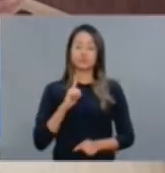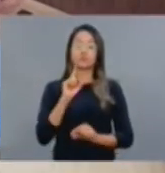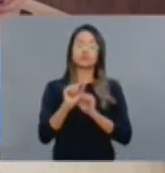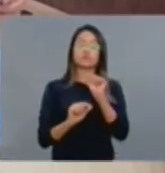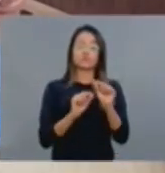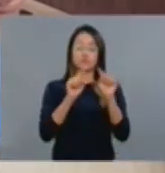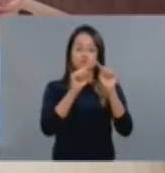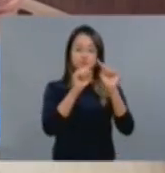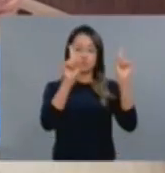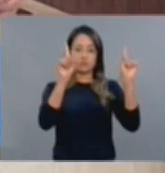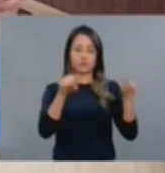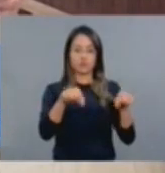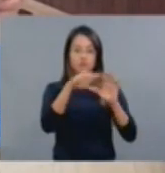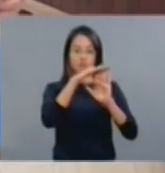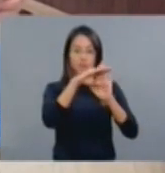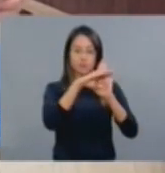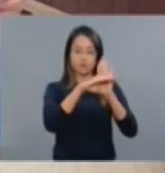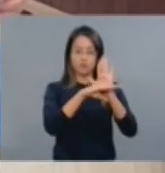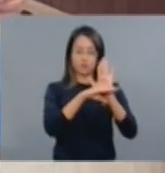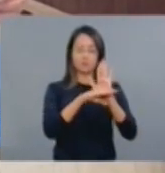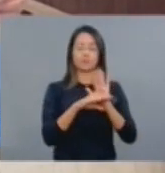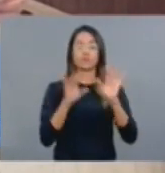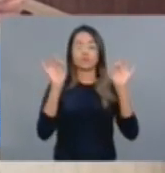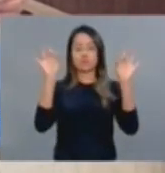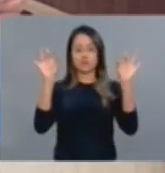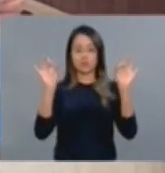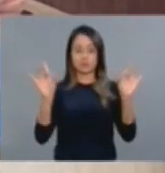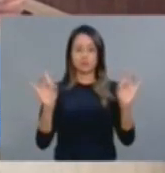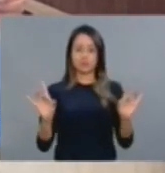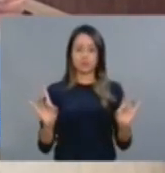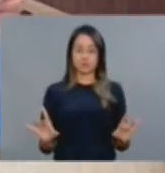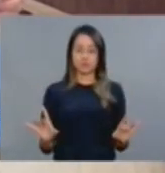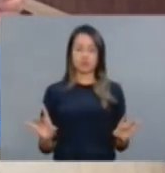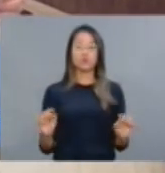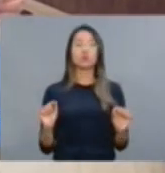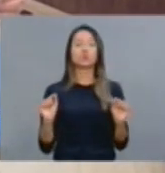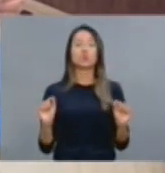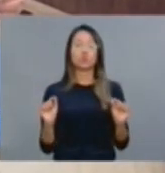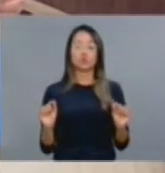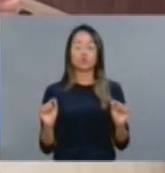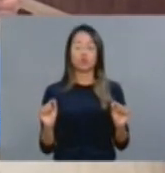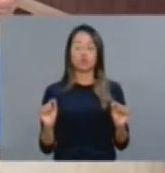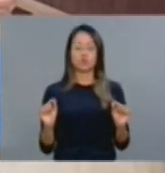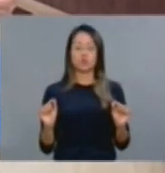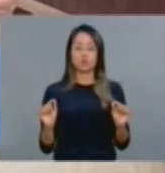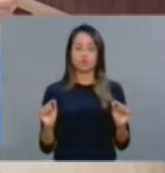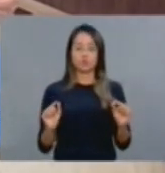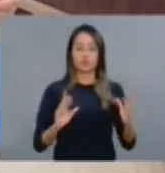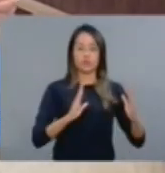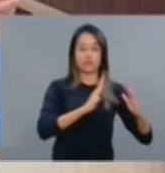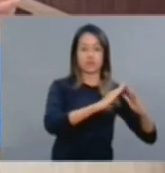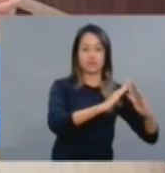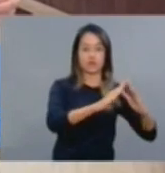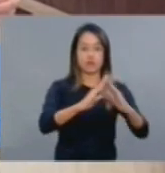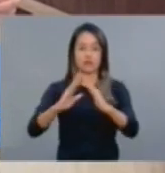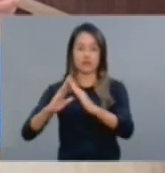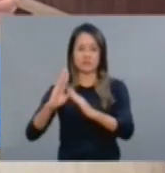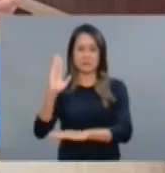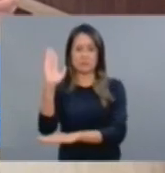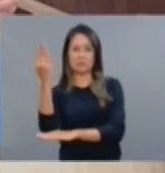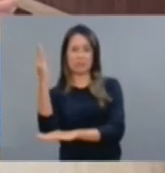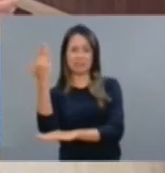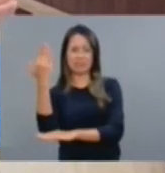programa especial de substituição das casas de taipa